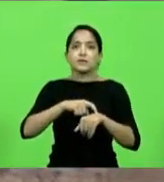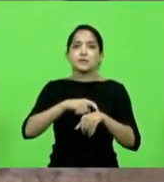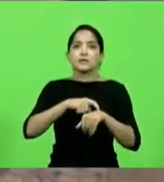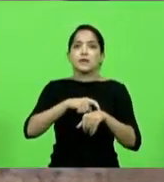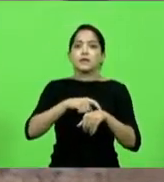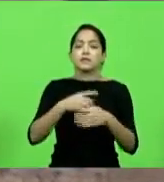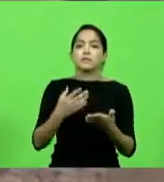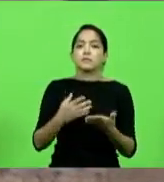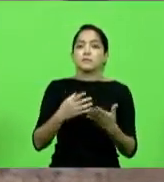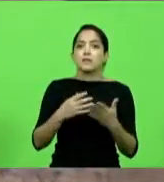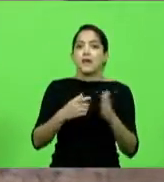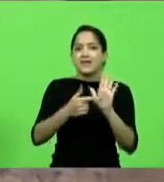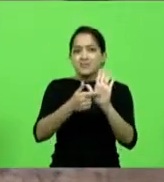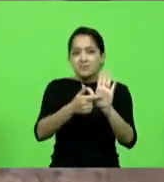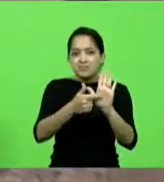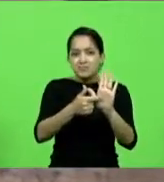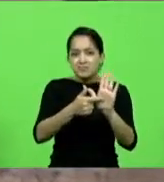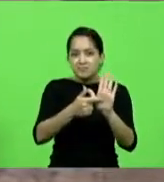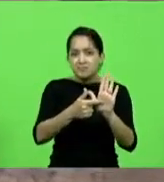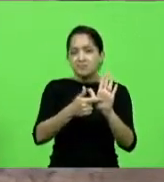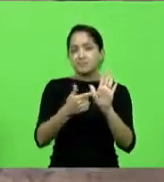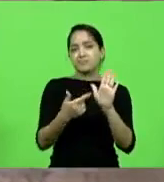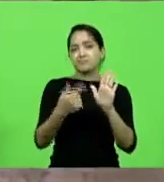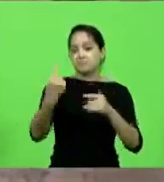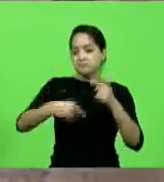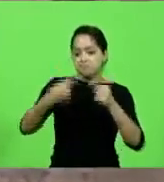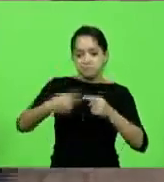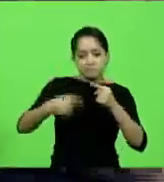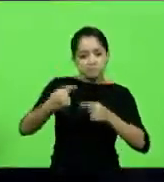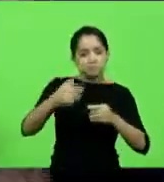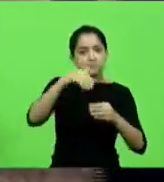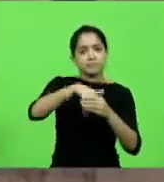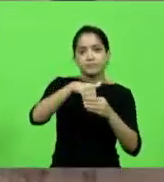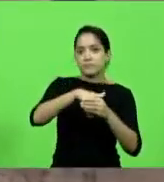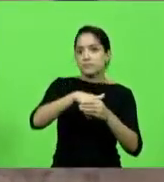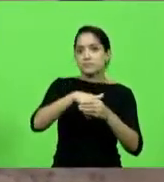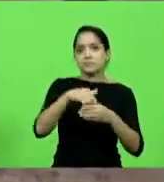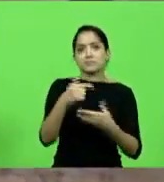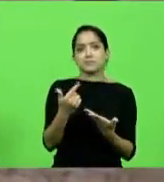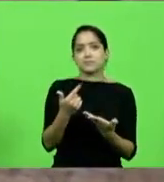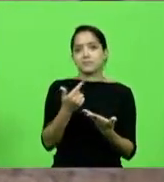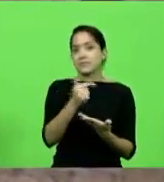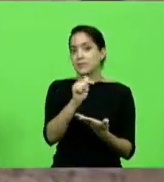que elas não estão em discussão e não estão em votação neste dia e no dia de hoje.